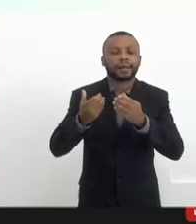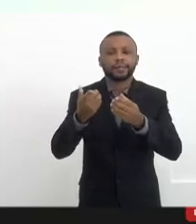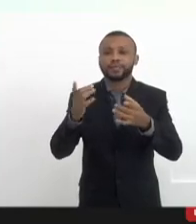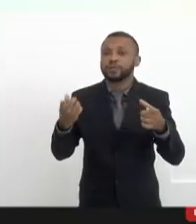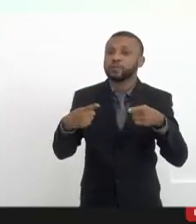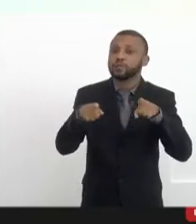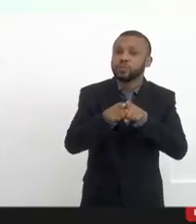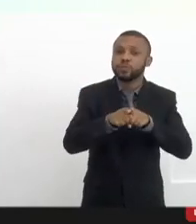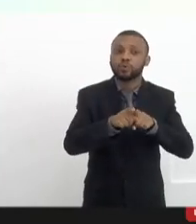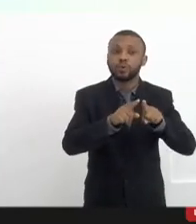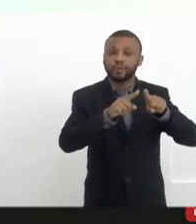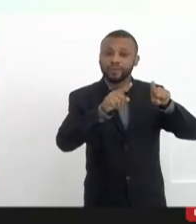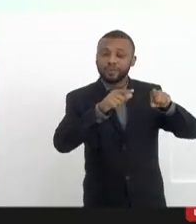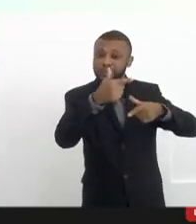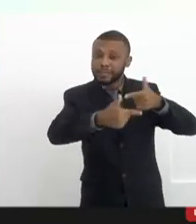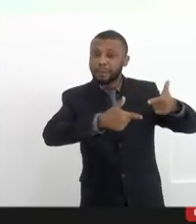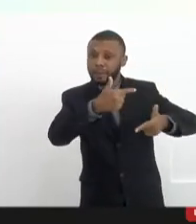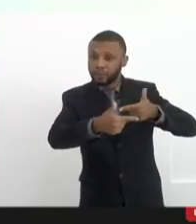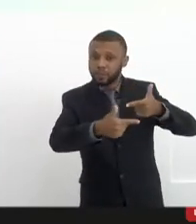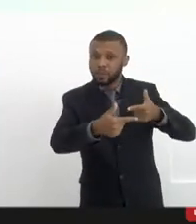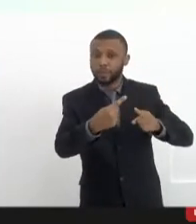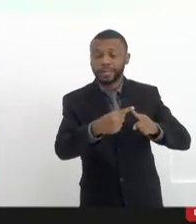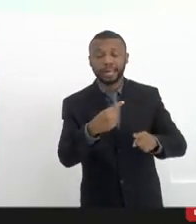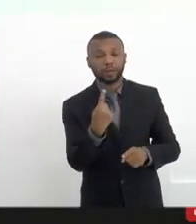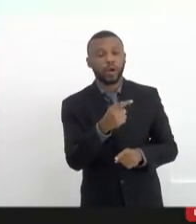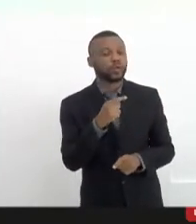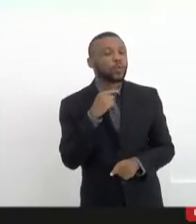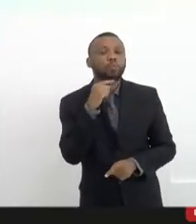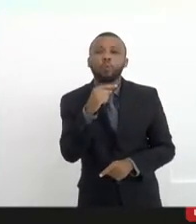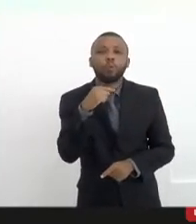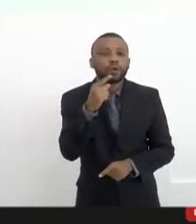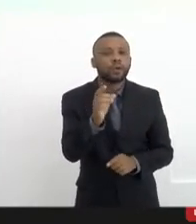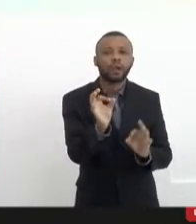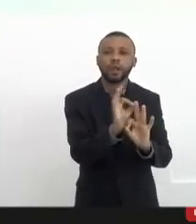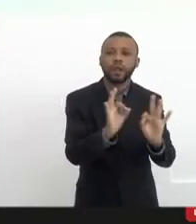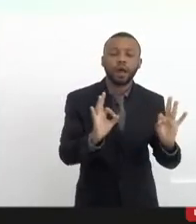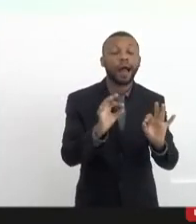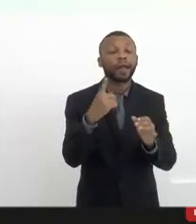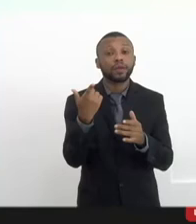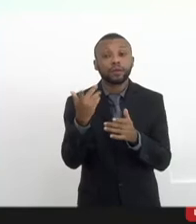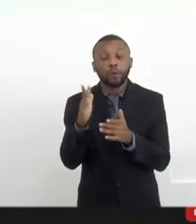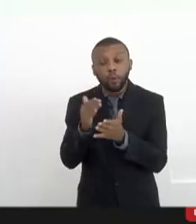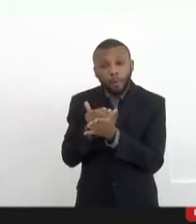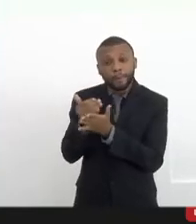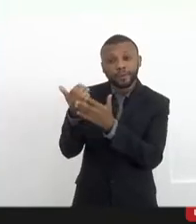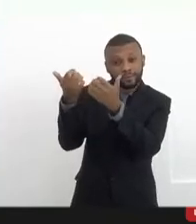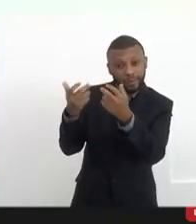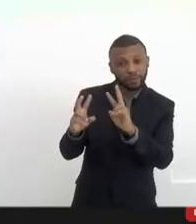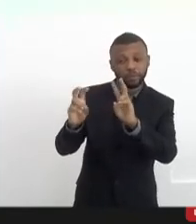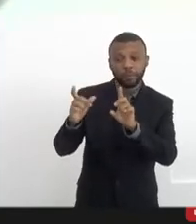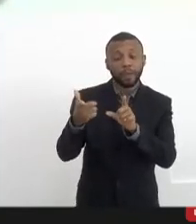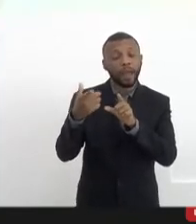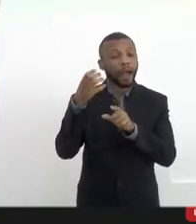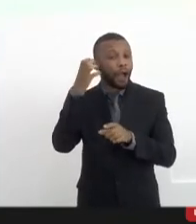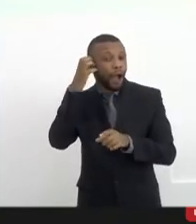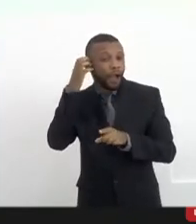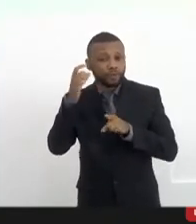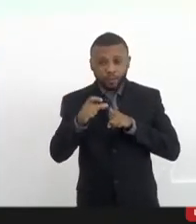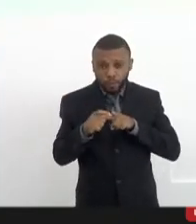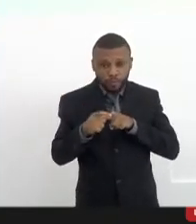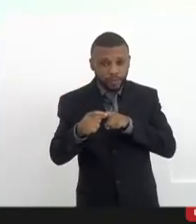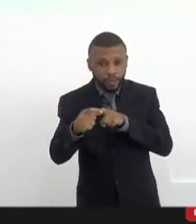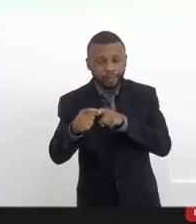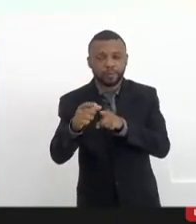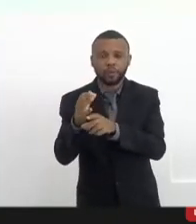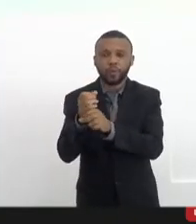trabalhador que nós não conseguimos. E aí entra na questão da rádio comunitária que o Ângelo fala, 70